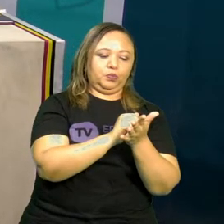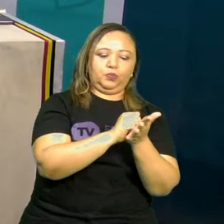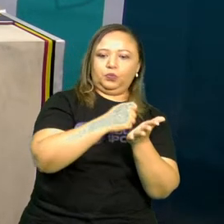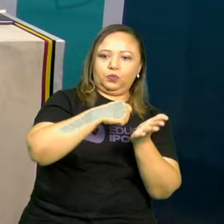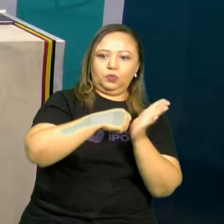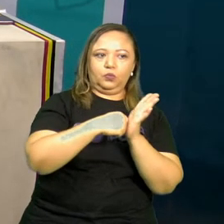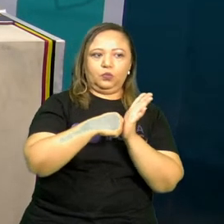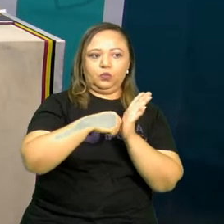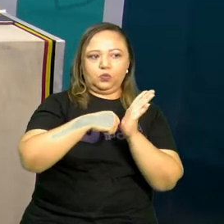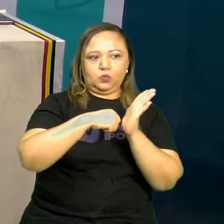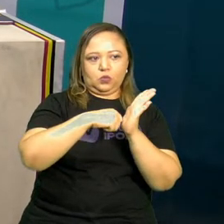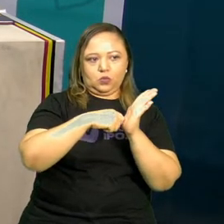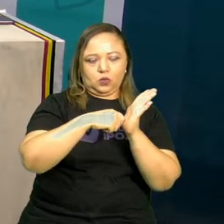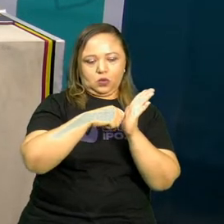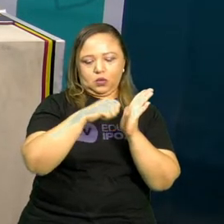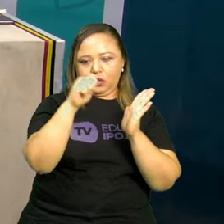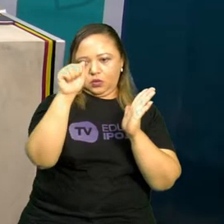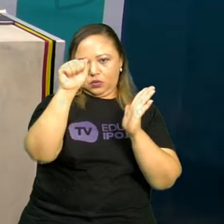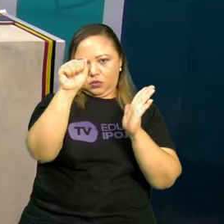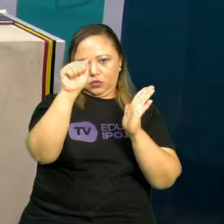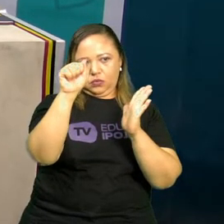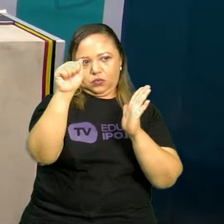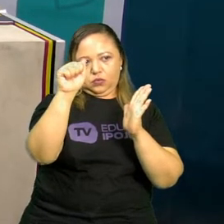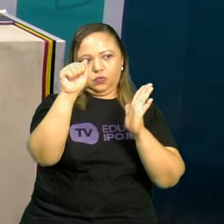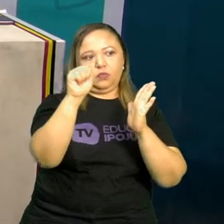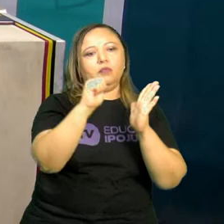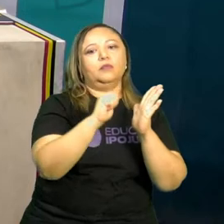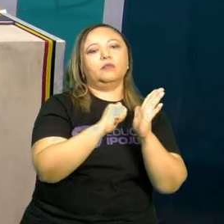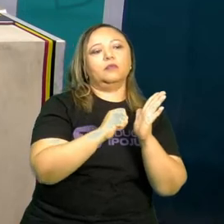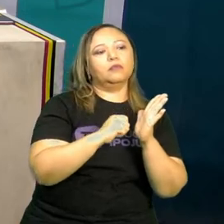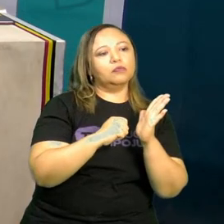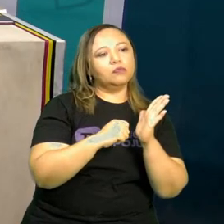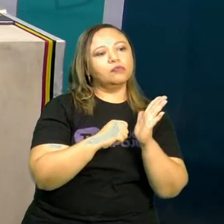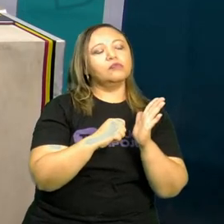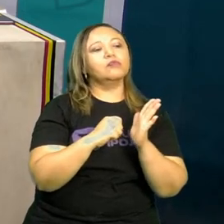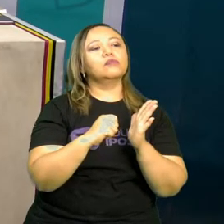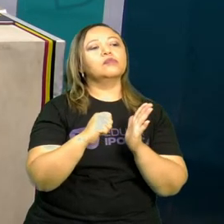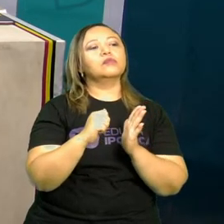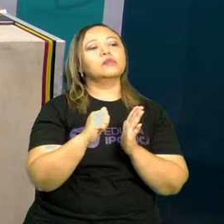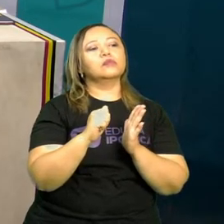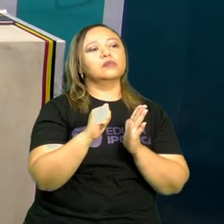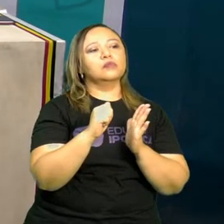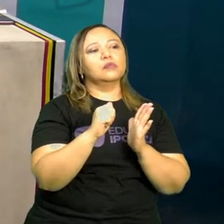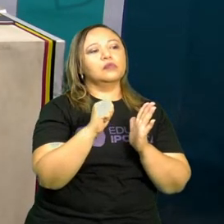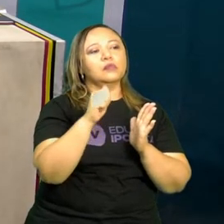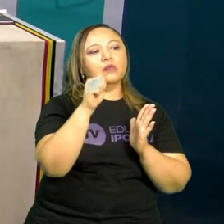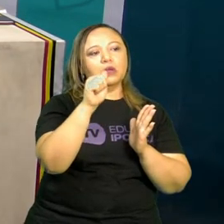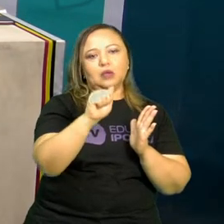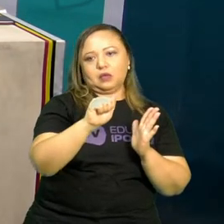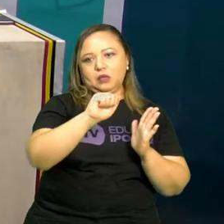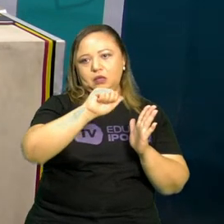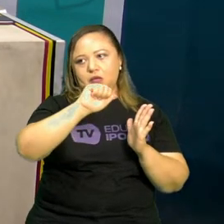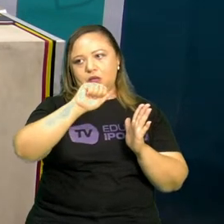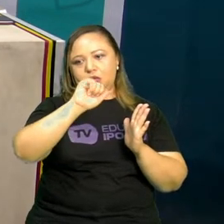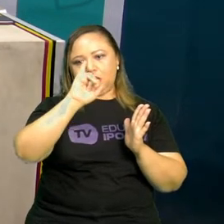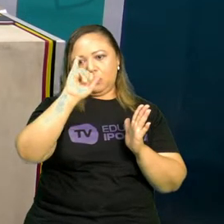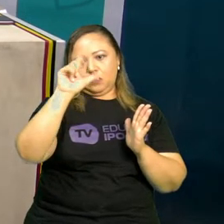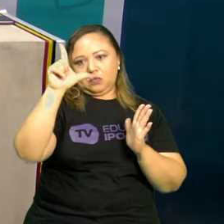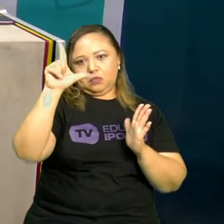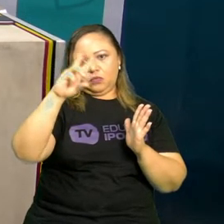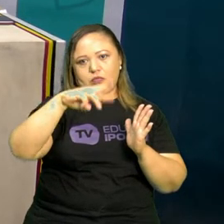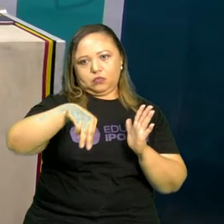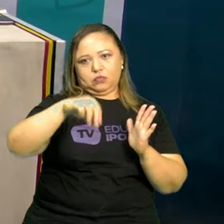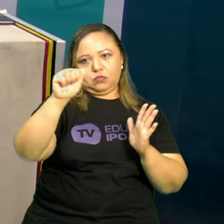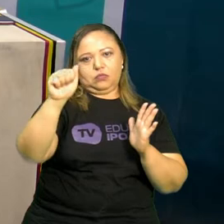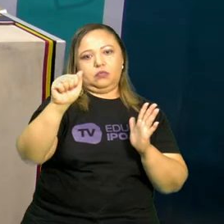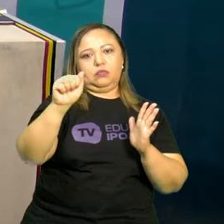colocar a letrinha A. Que é de tia A Ilma.